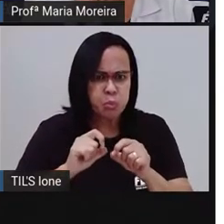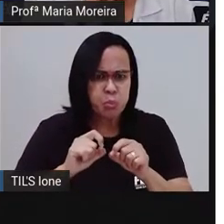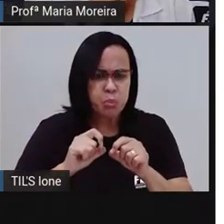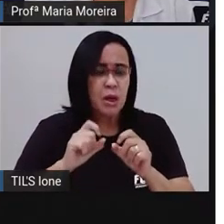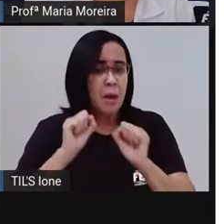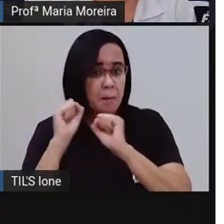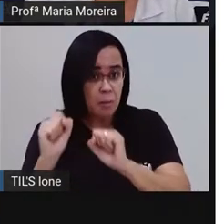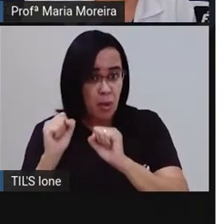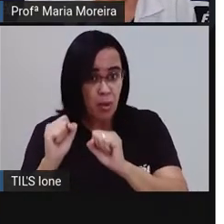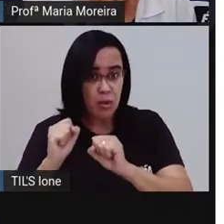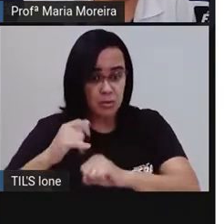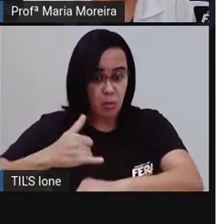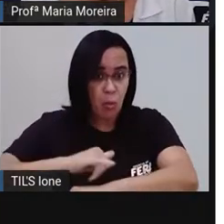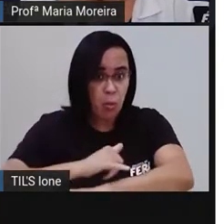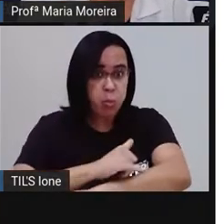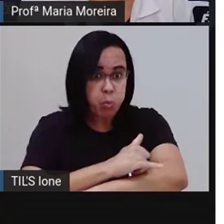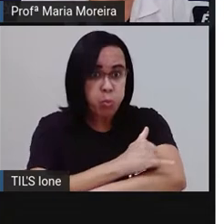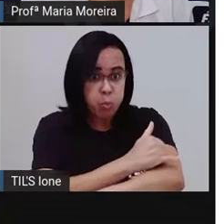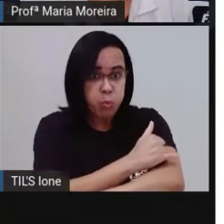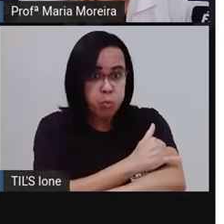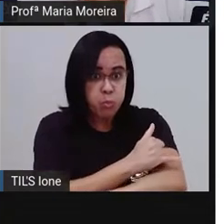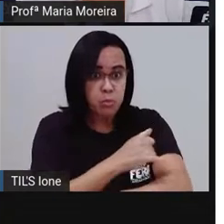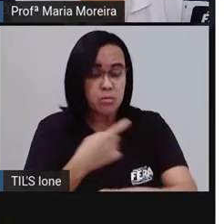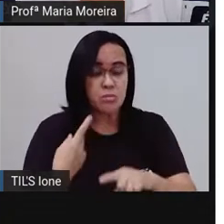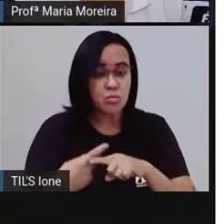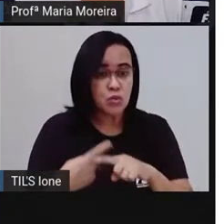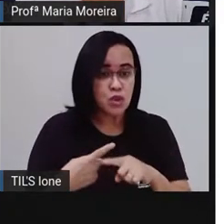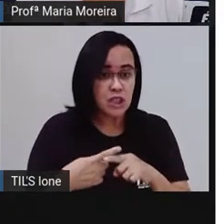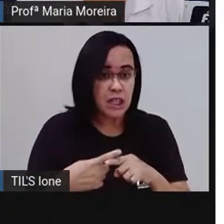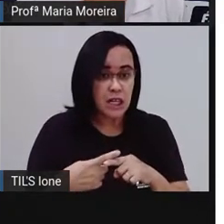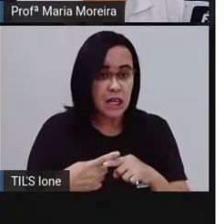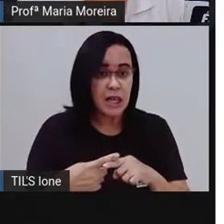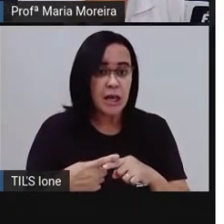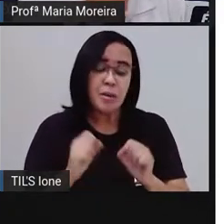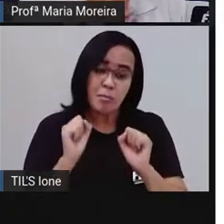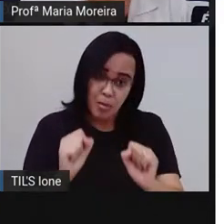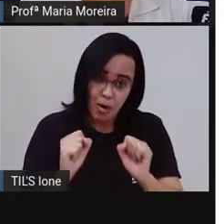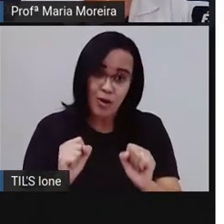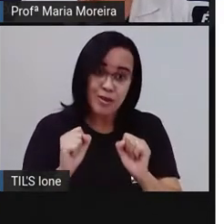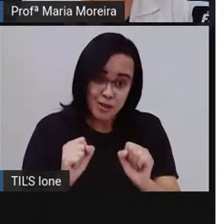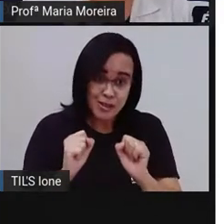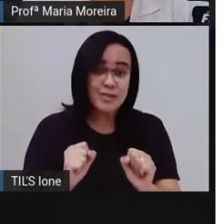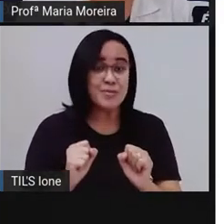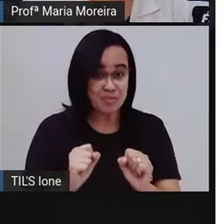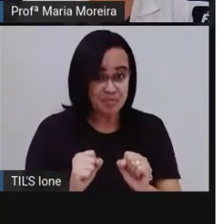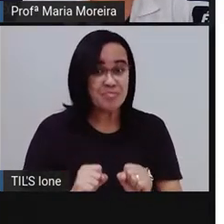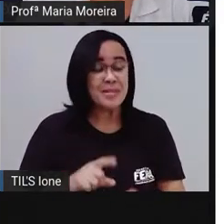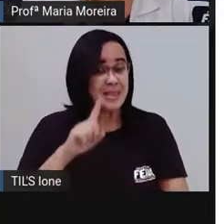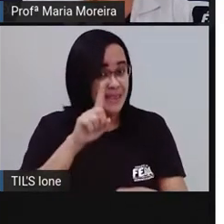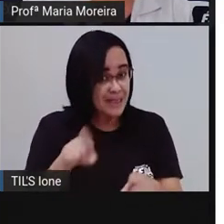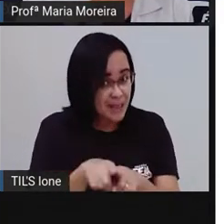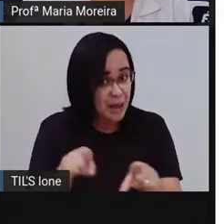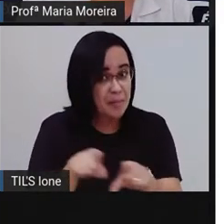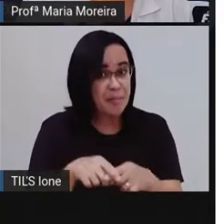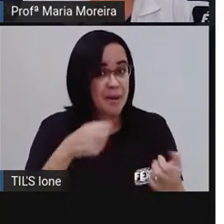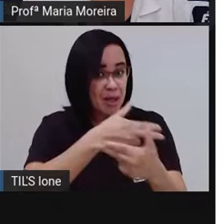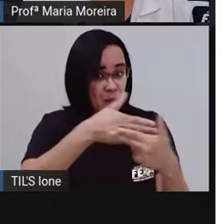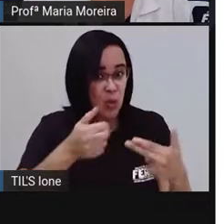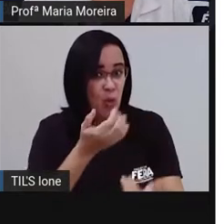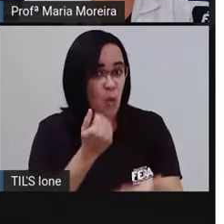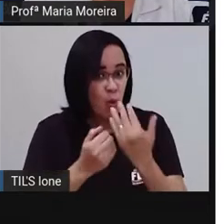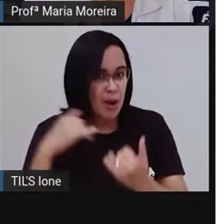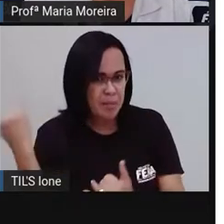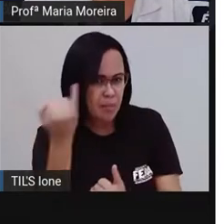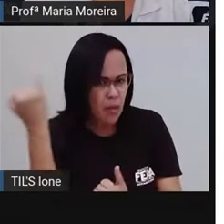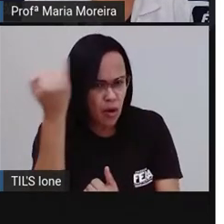que em excesso podem nos trazer uns quilinhos aí a mais e poucos nutrientes como vitaminas